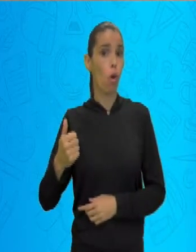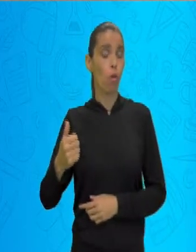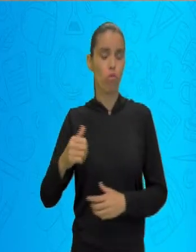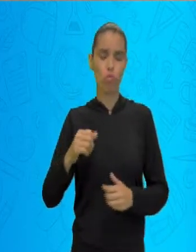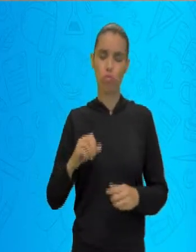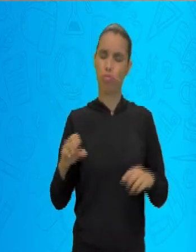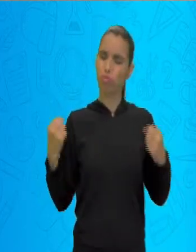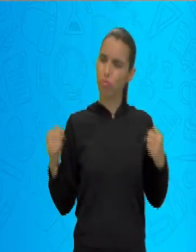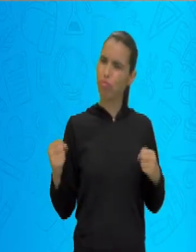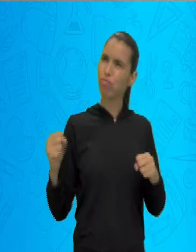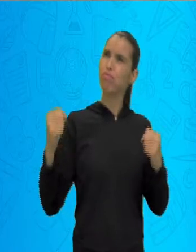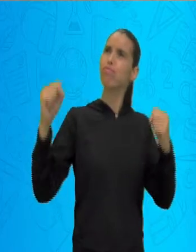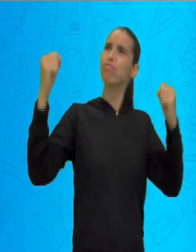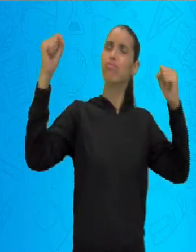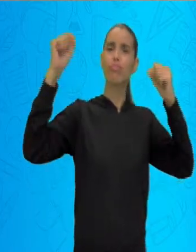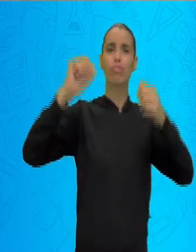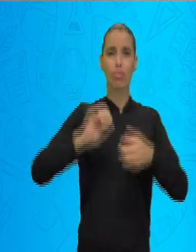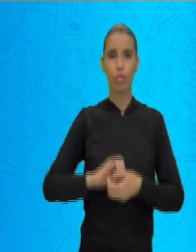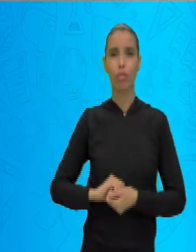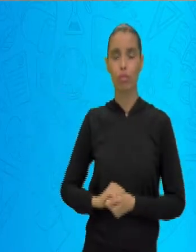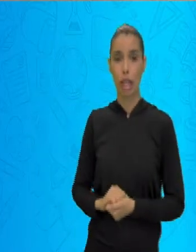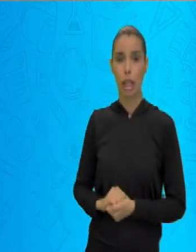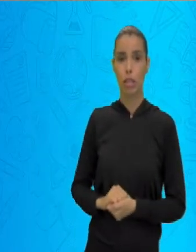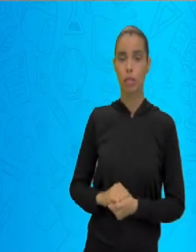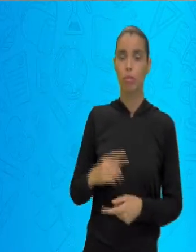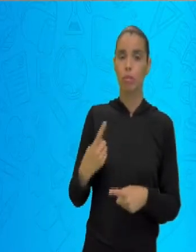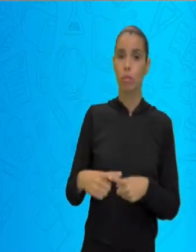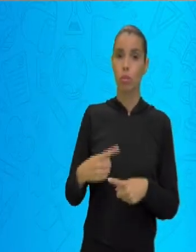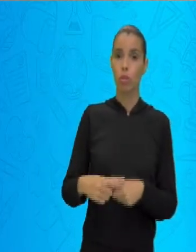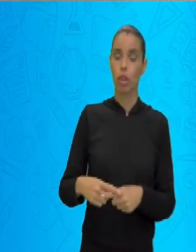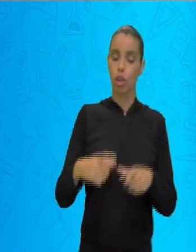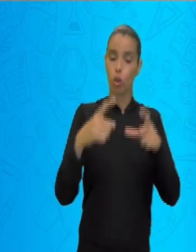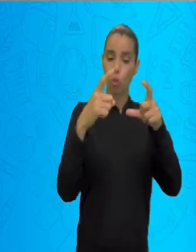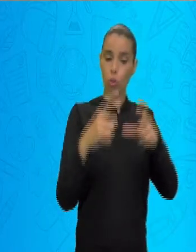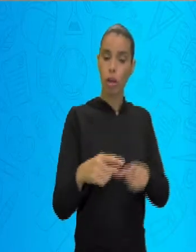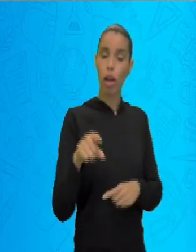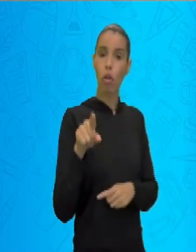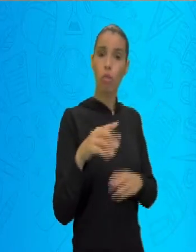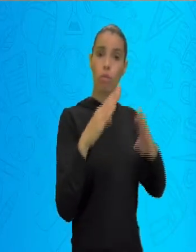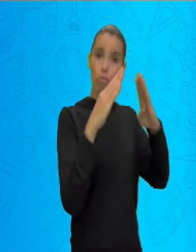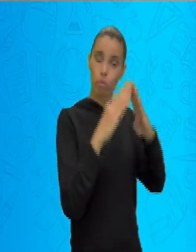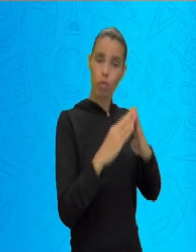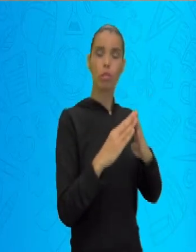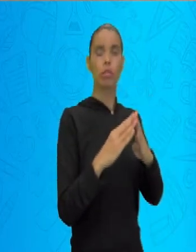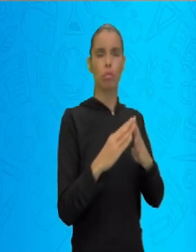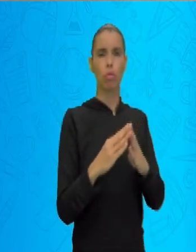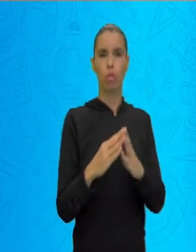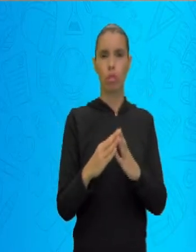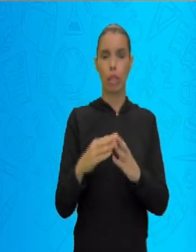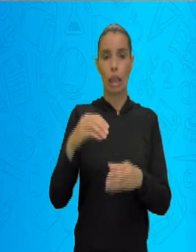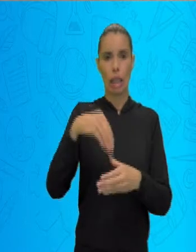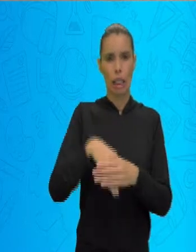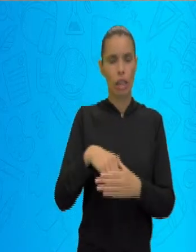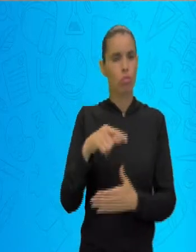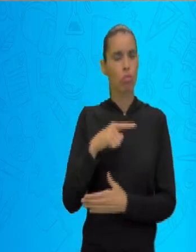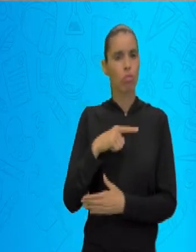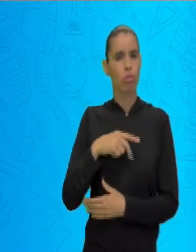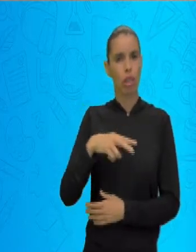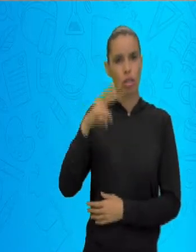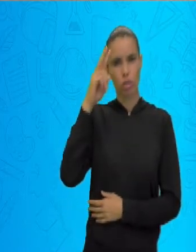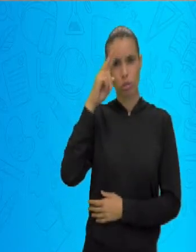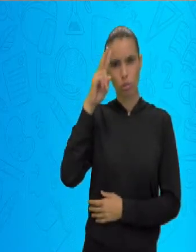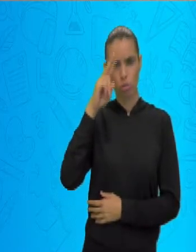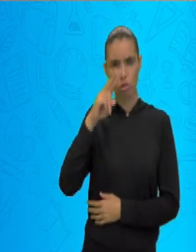nação. Ela representa a sua história, os seus